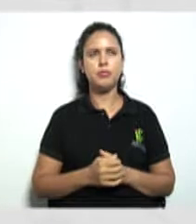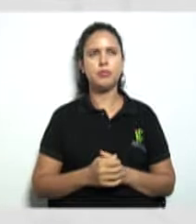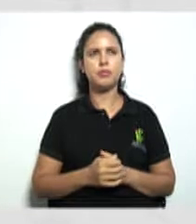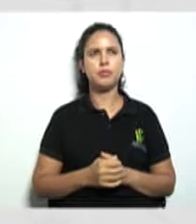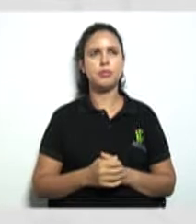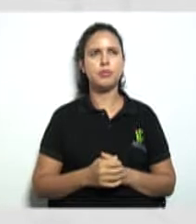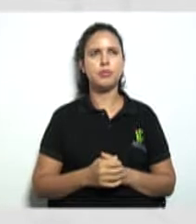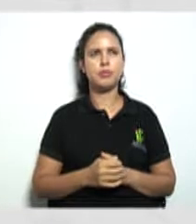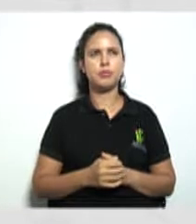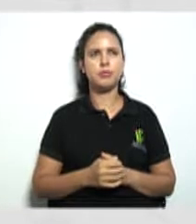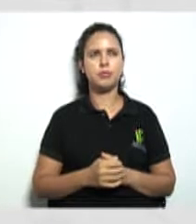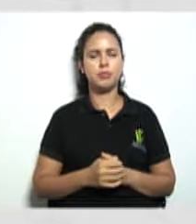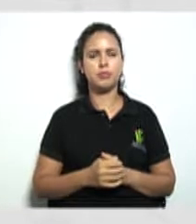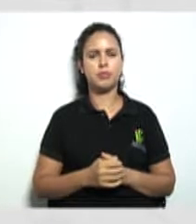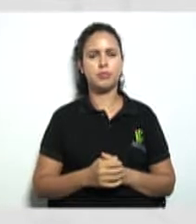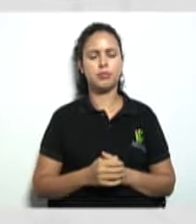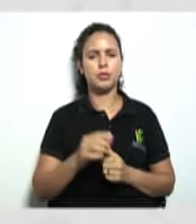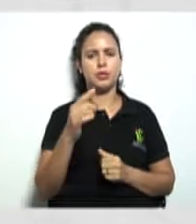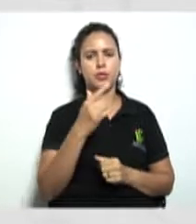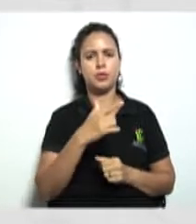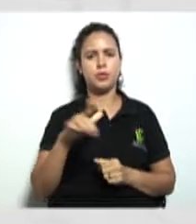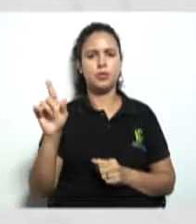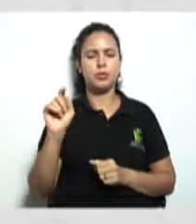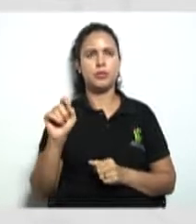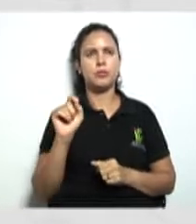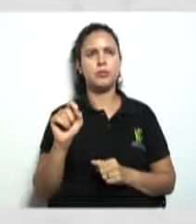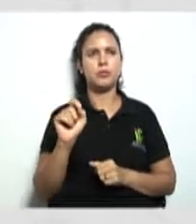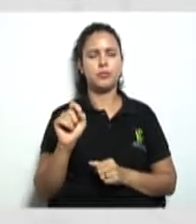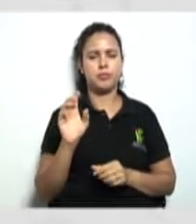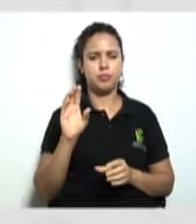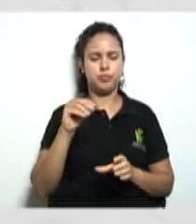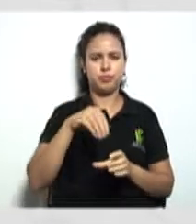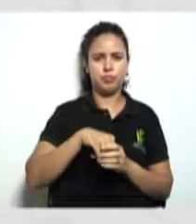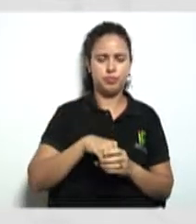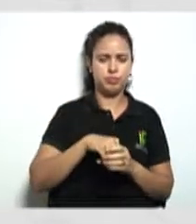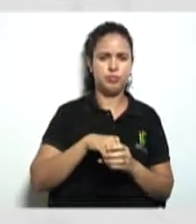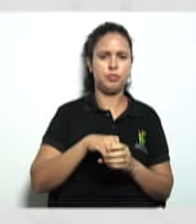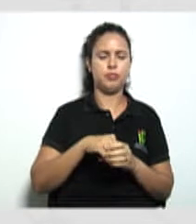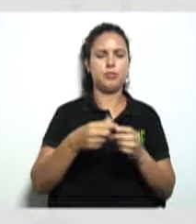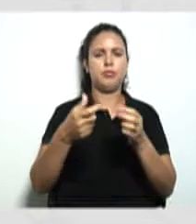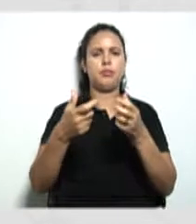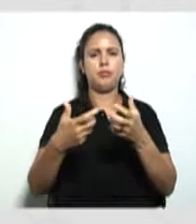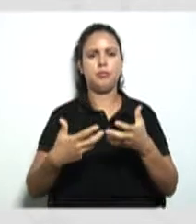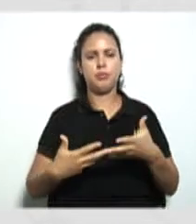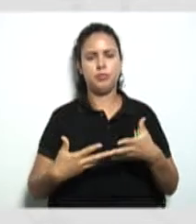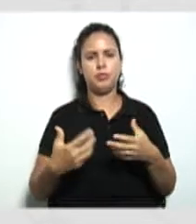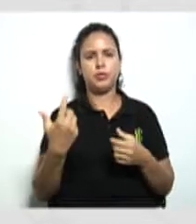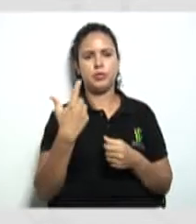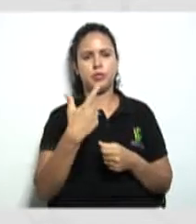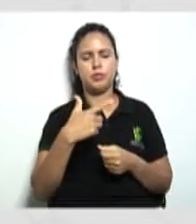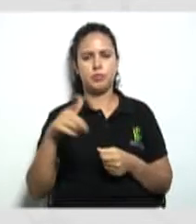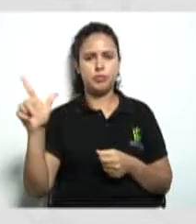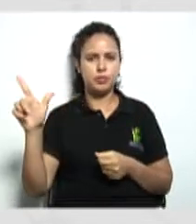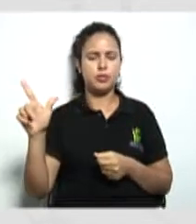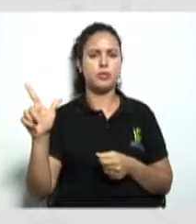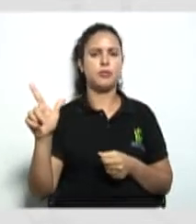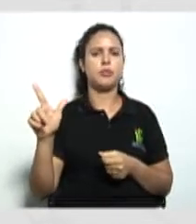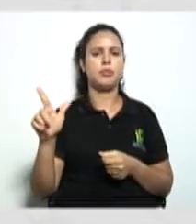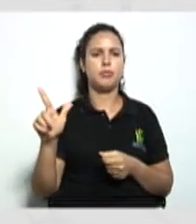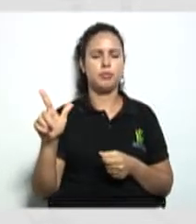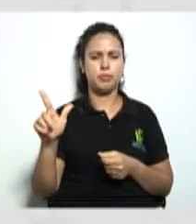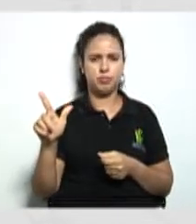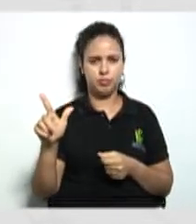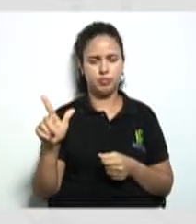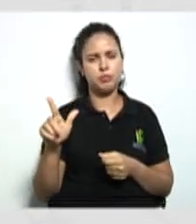outro ponto ainda vai estar descrito quando ele fala que outras disposições gerais